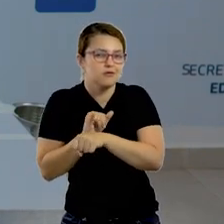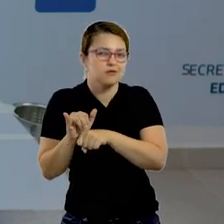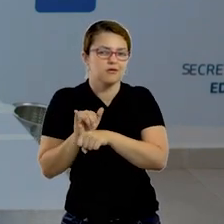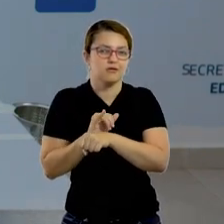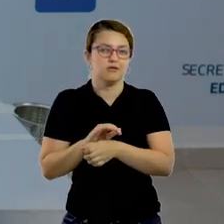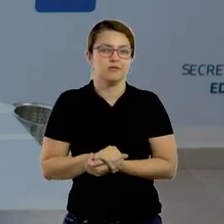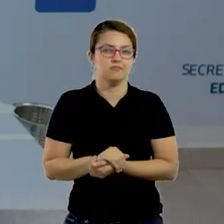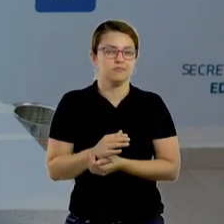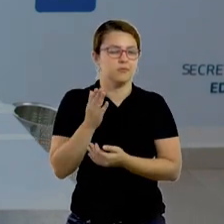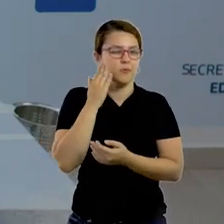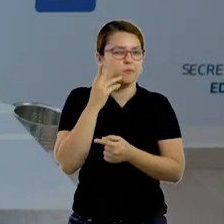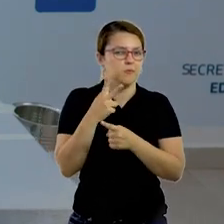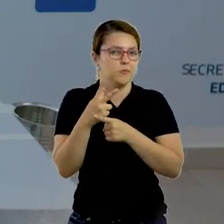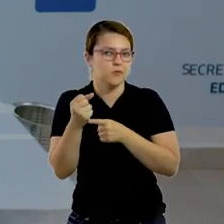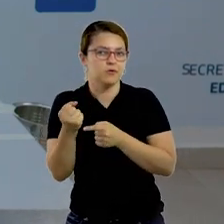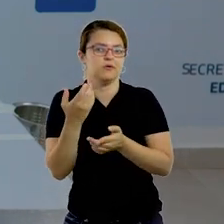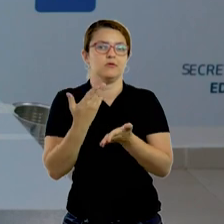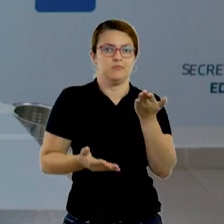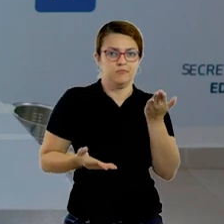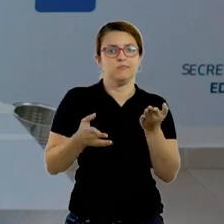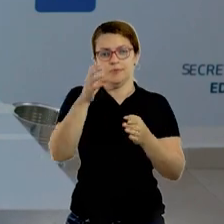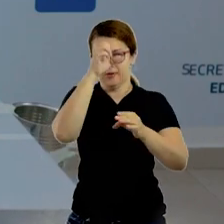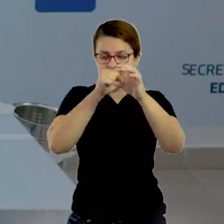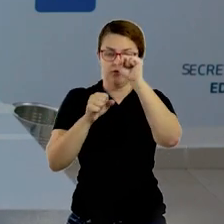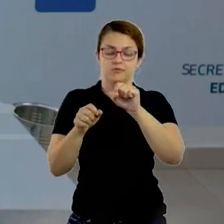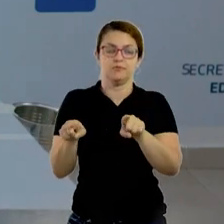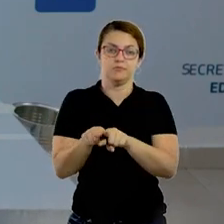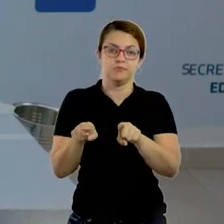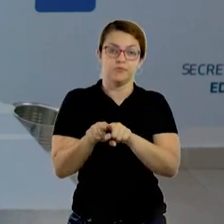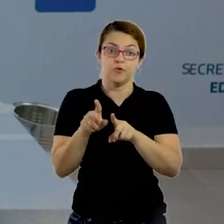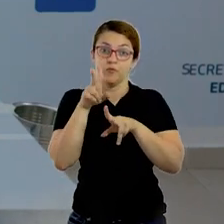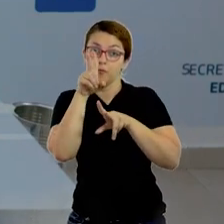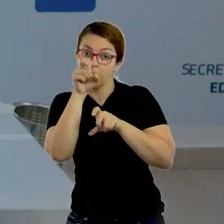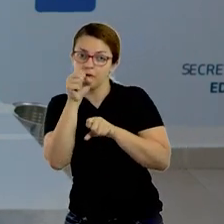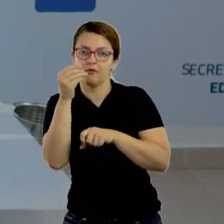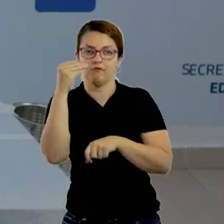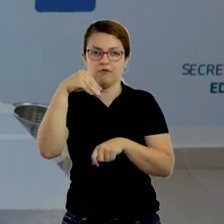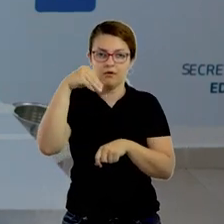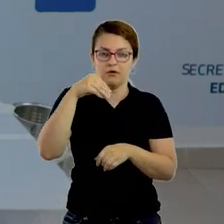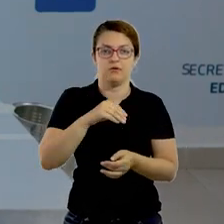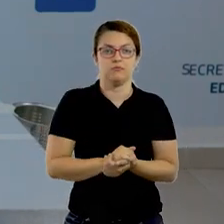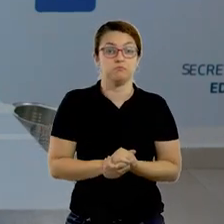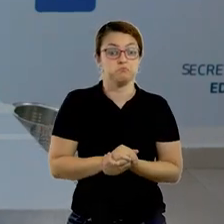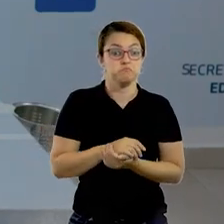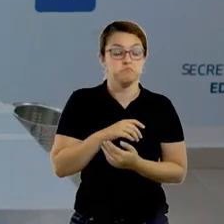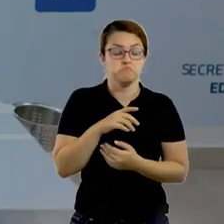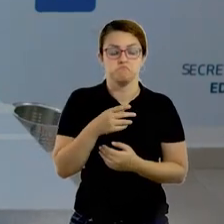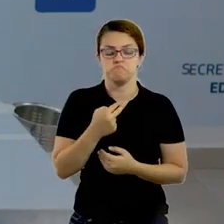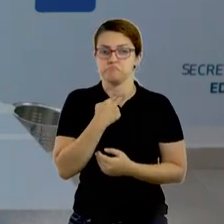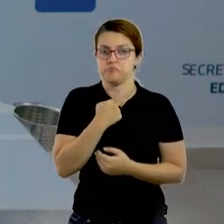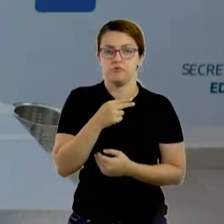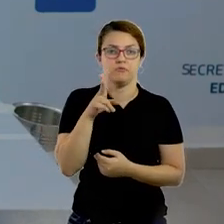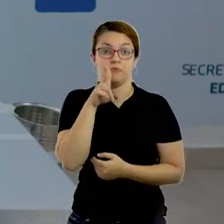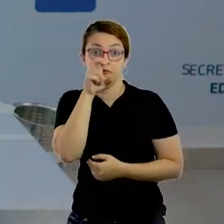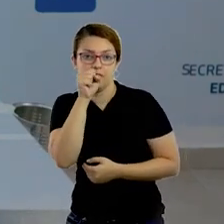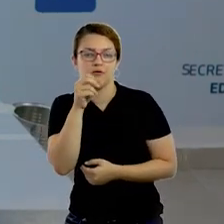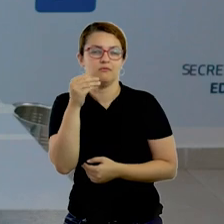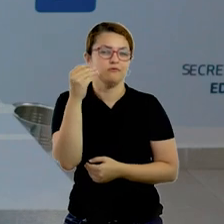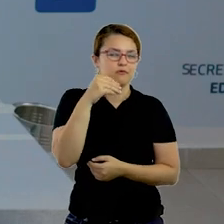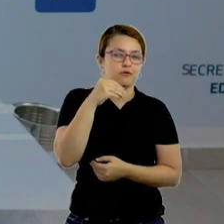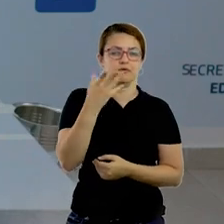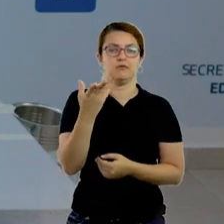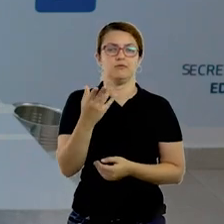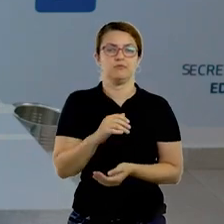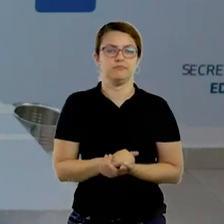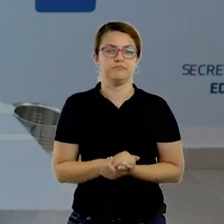começa a lidar com vitória e derrota. E controle de força. Ele não pode fazer movimento nem muito forte, nem muito fraco. E ele vai entender